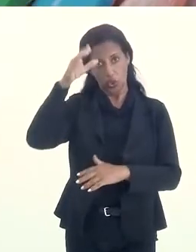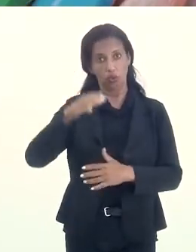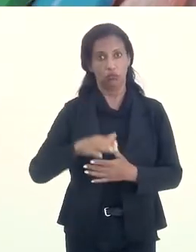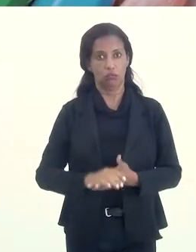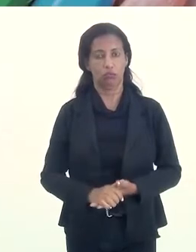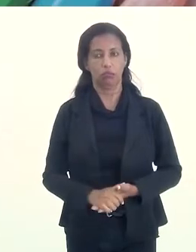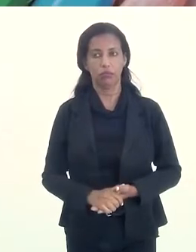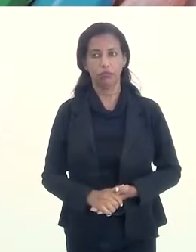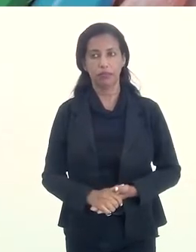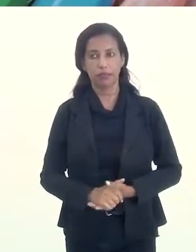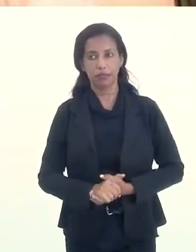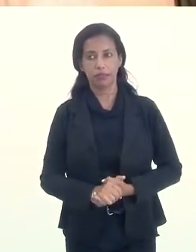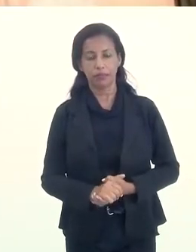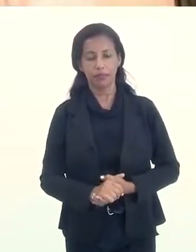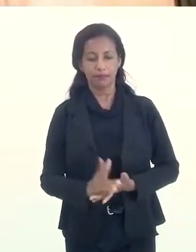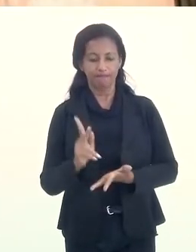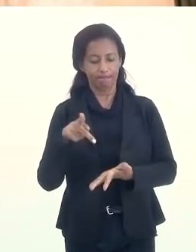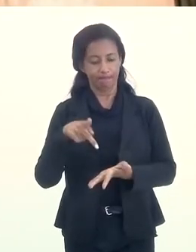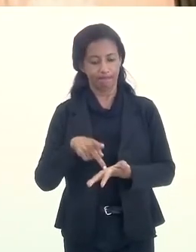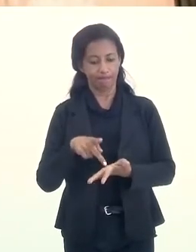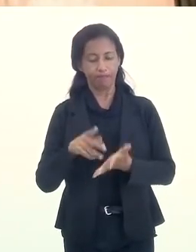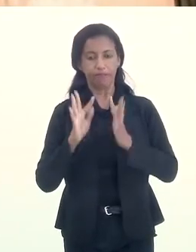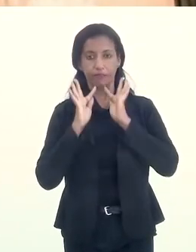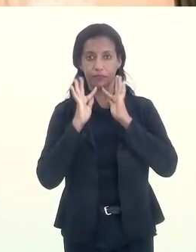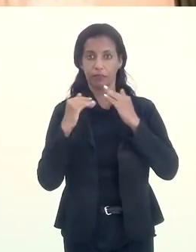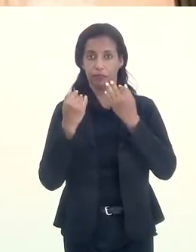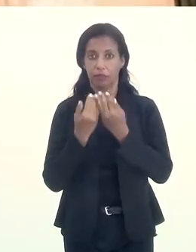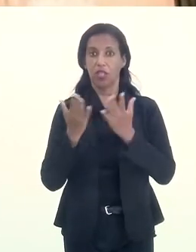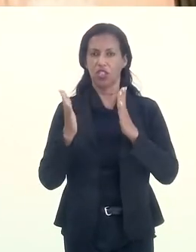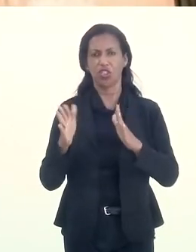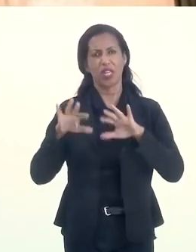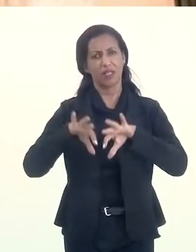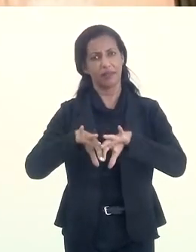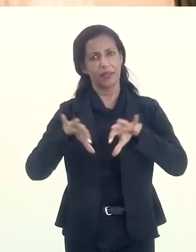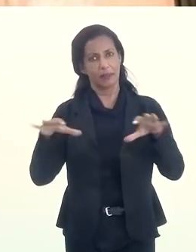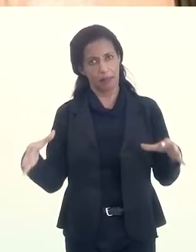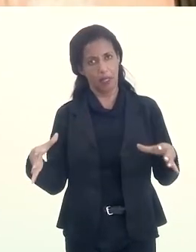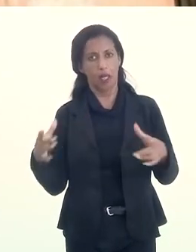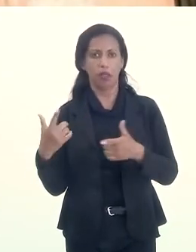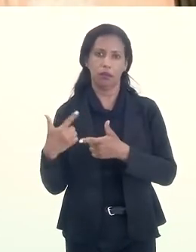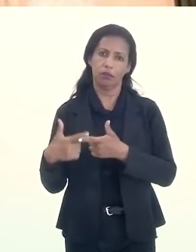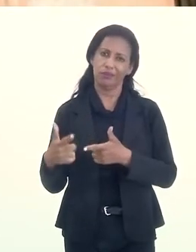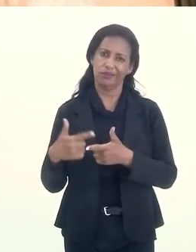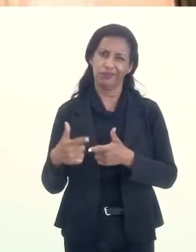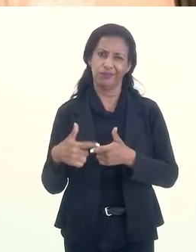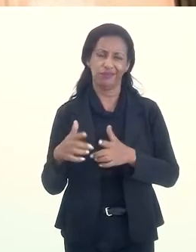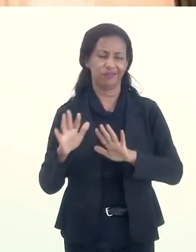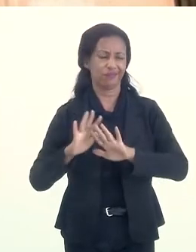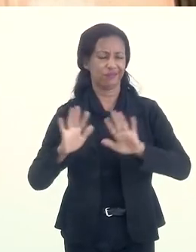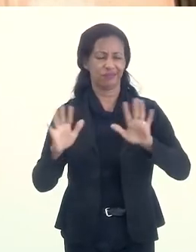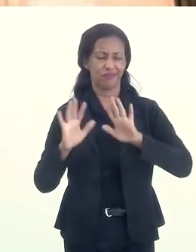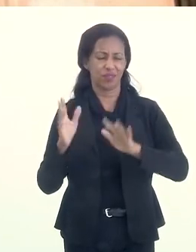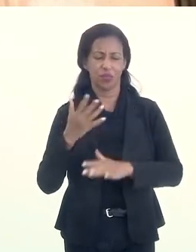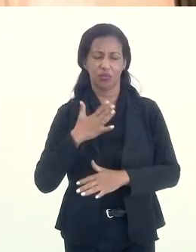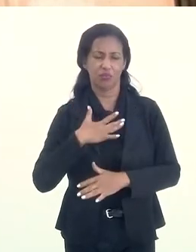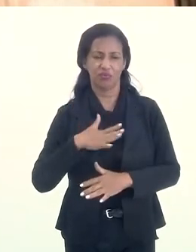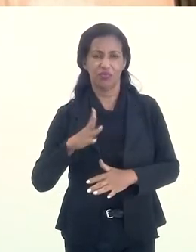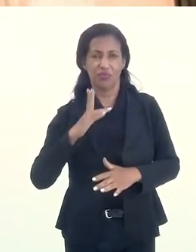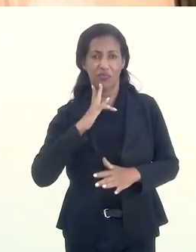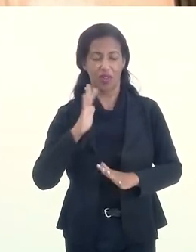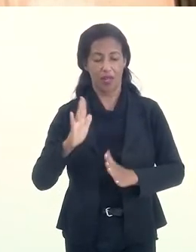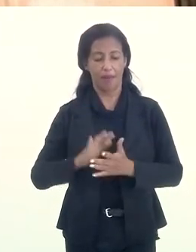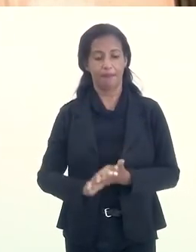tia? Bom, na verdade, a família já estava dividida, por circunstâncias que não vale a pena